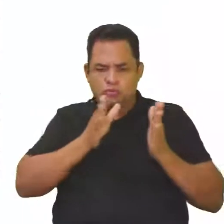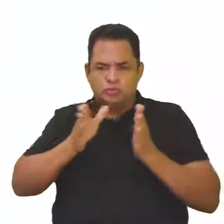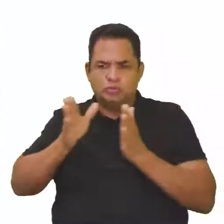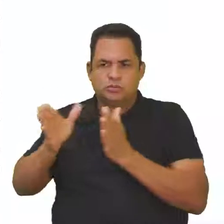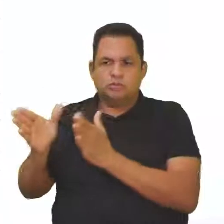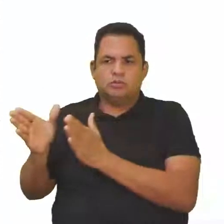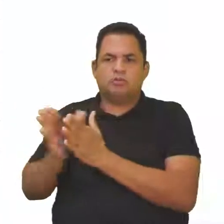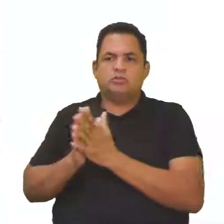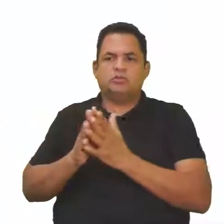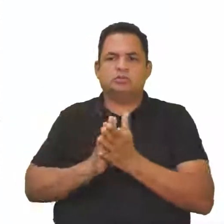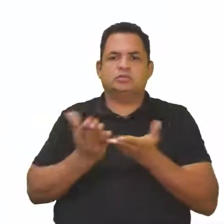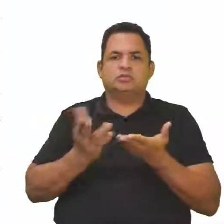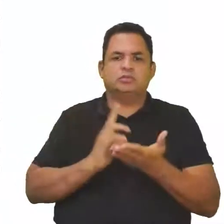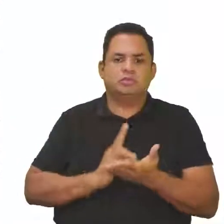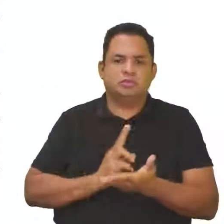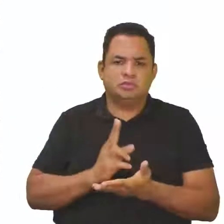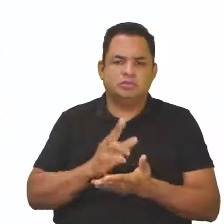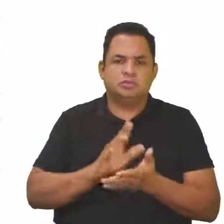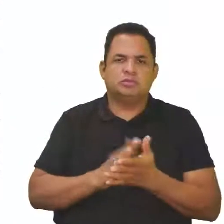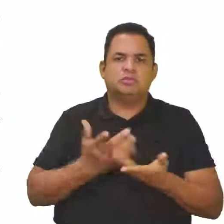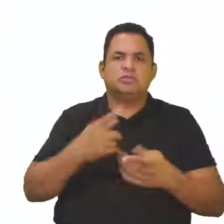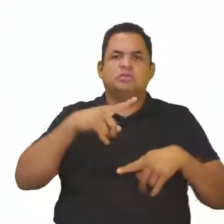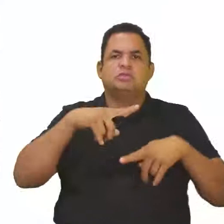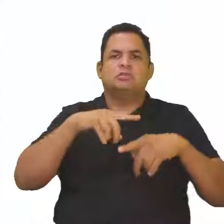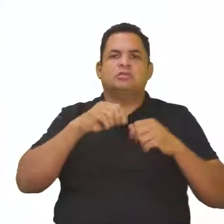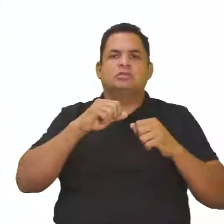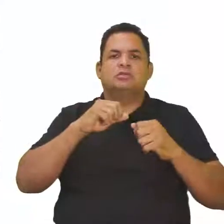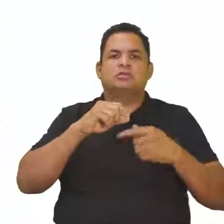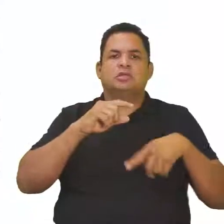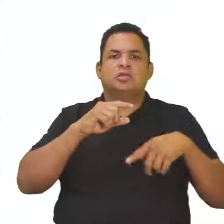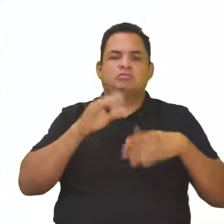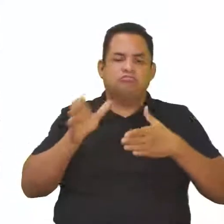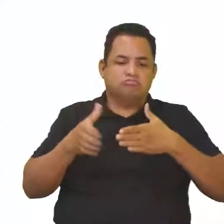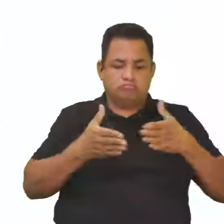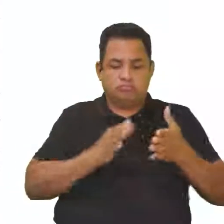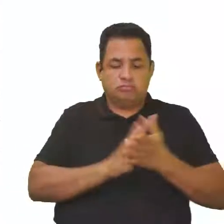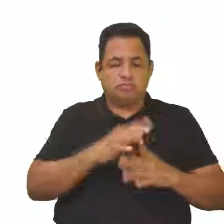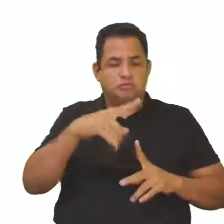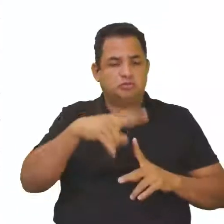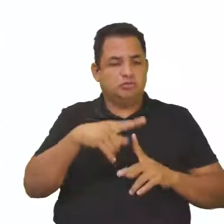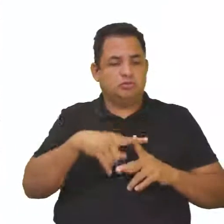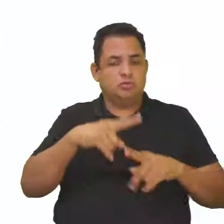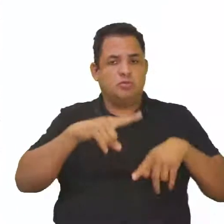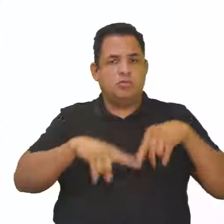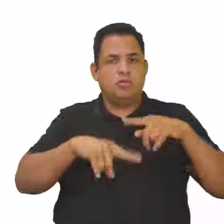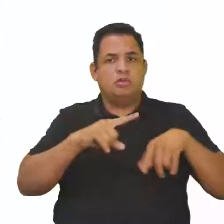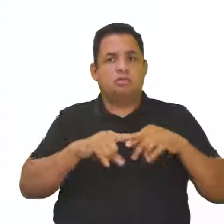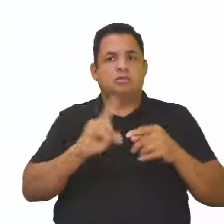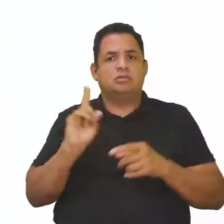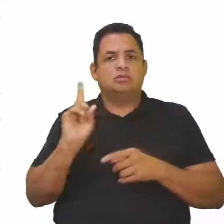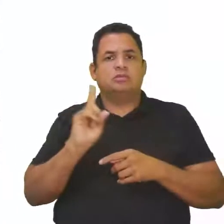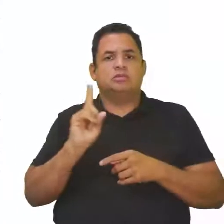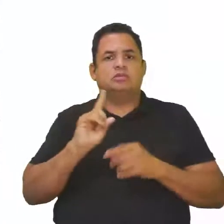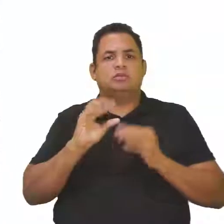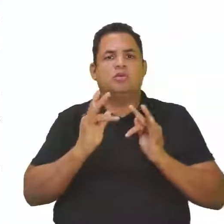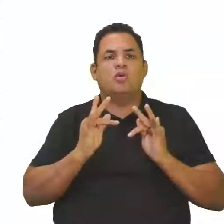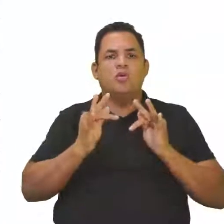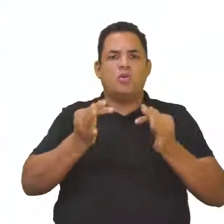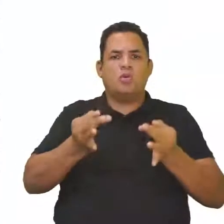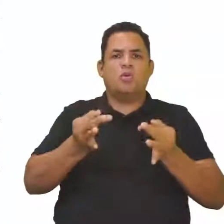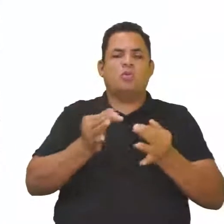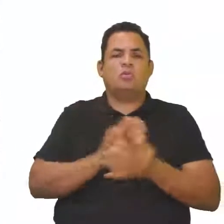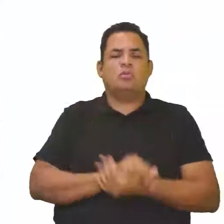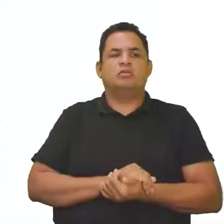parte da produção desses tipos de produtos. não somente o produto final, tipo,